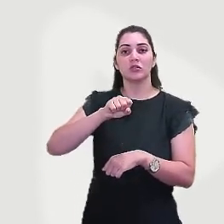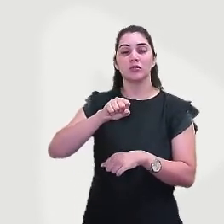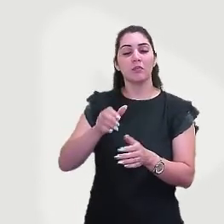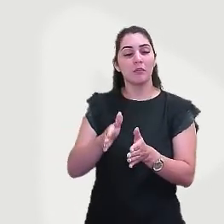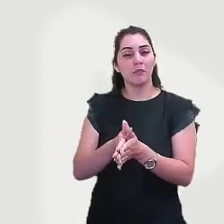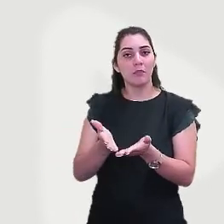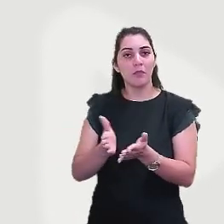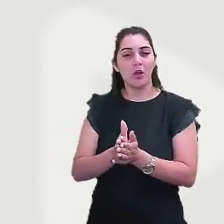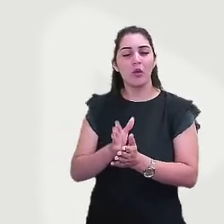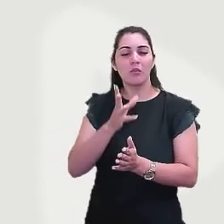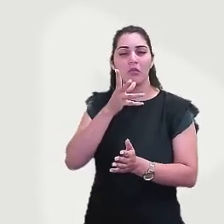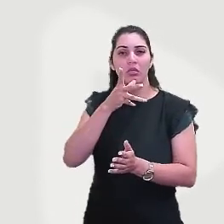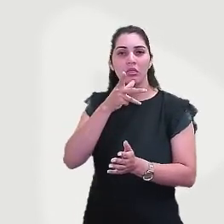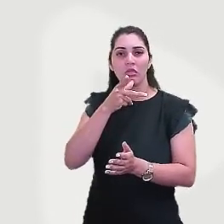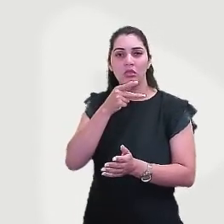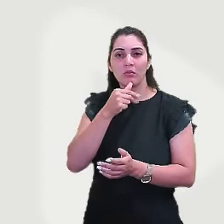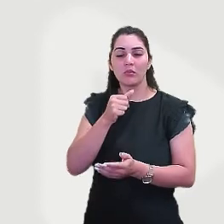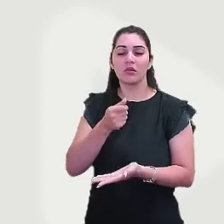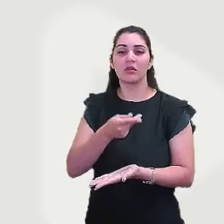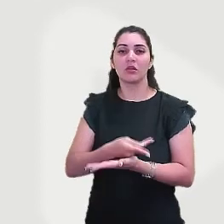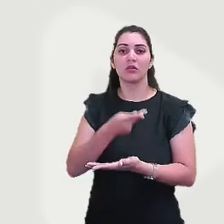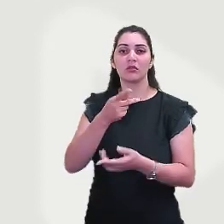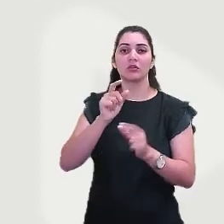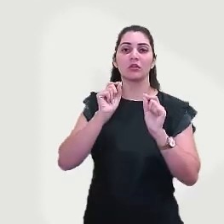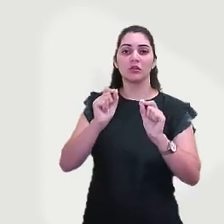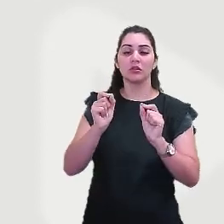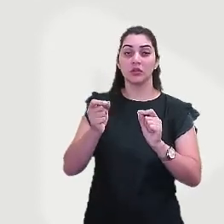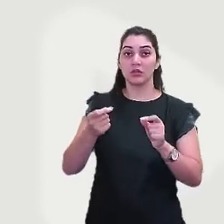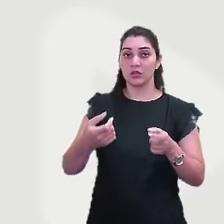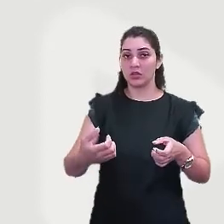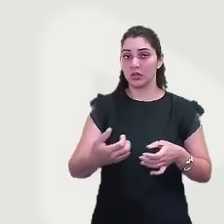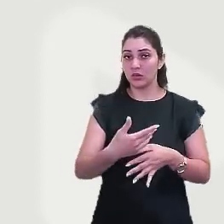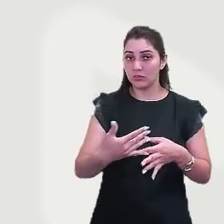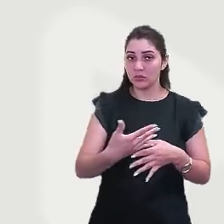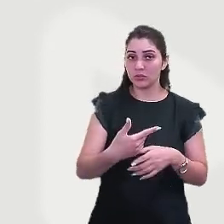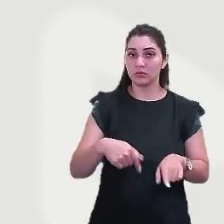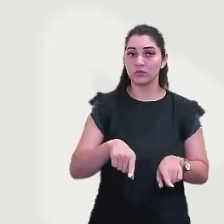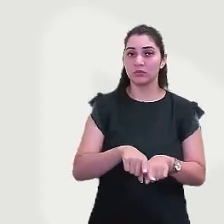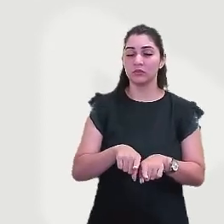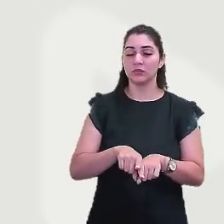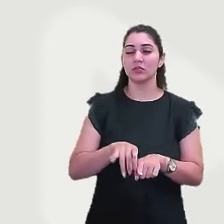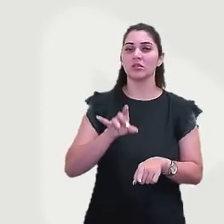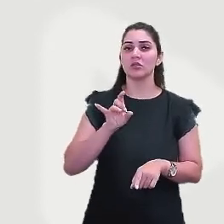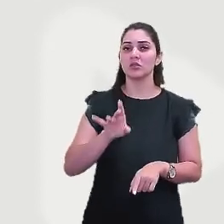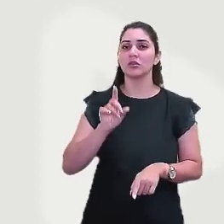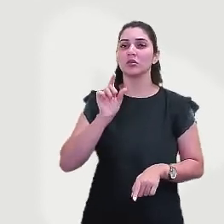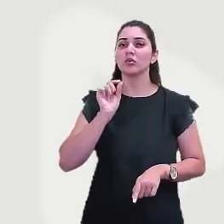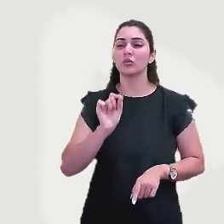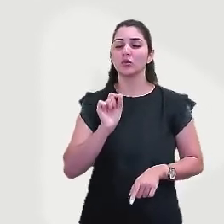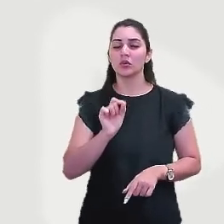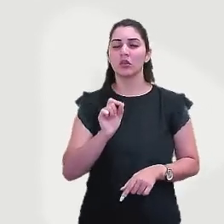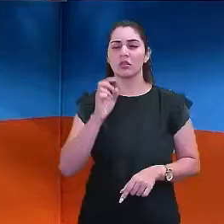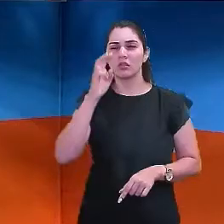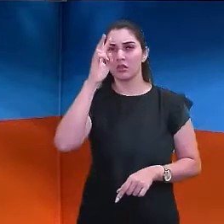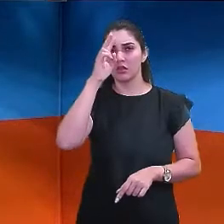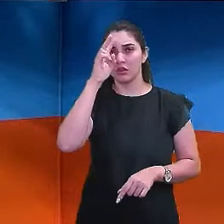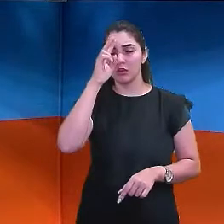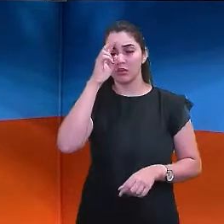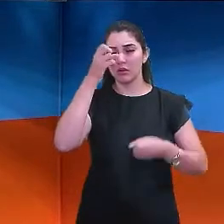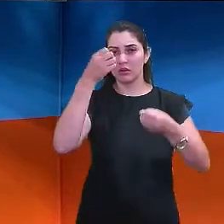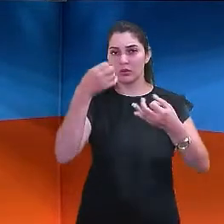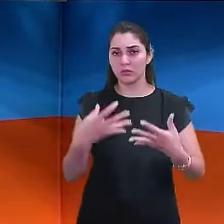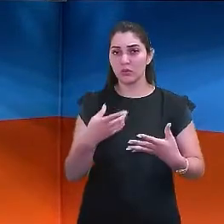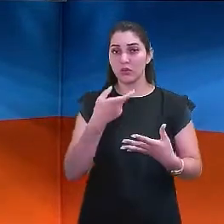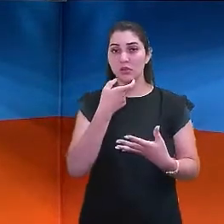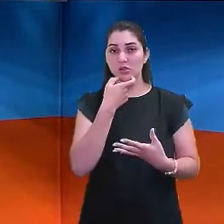tarde. Consequentemente, o processo de urbanização também. Só que, você lembra que eu falei que a Inglaterra